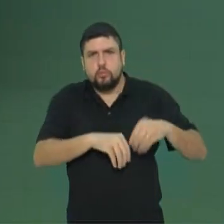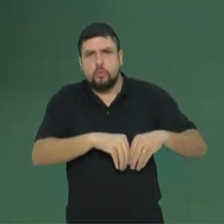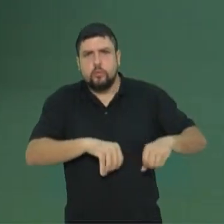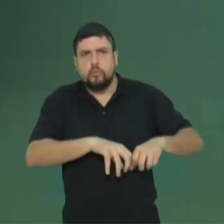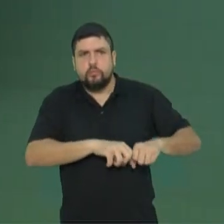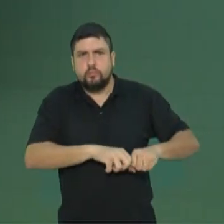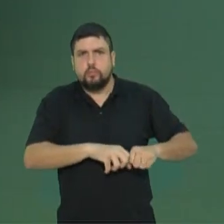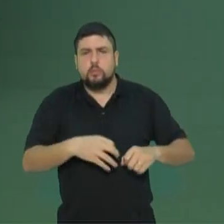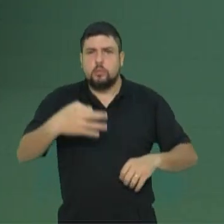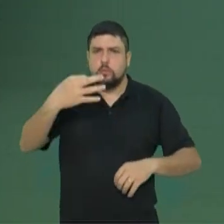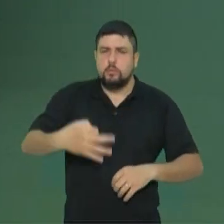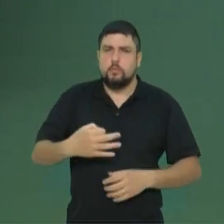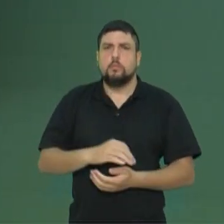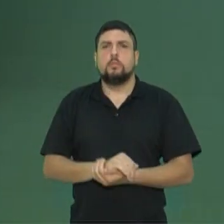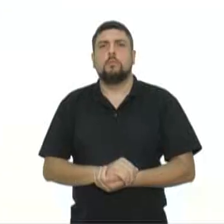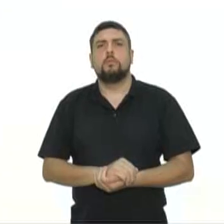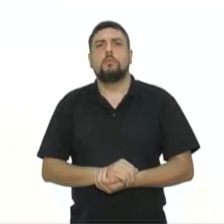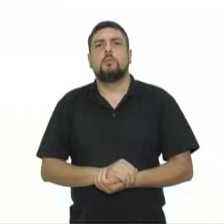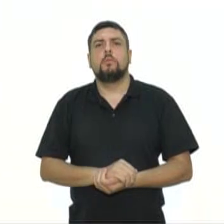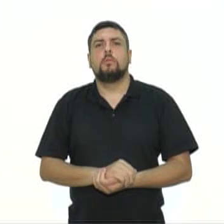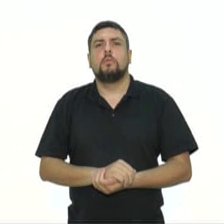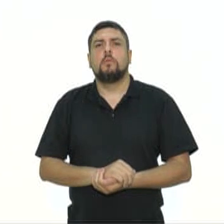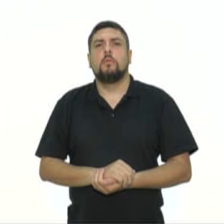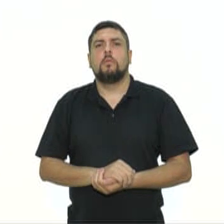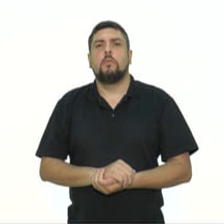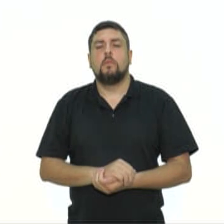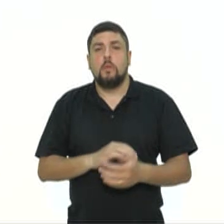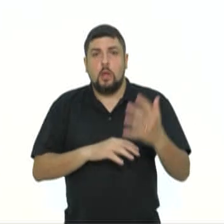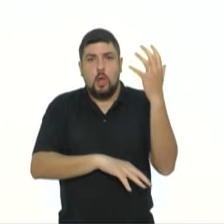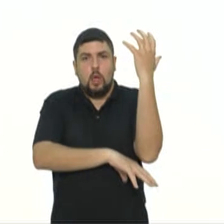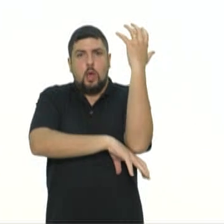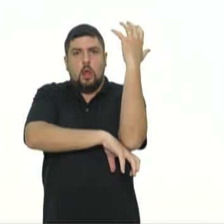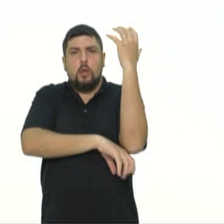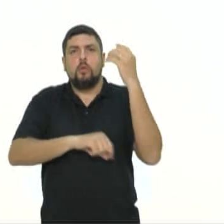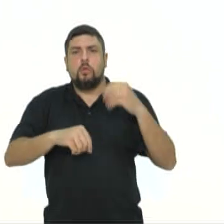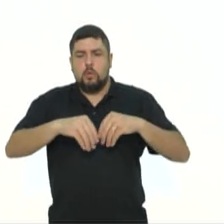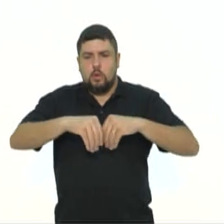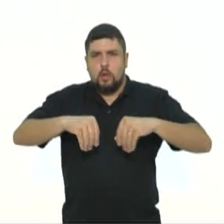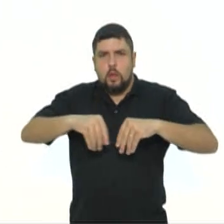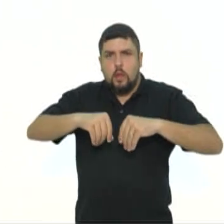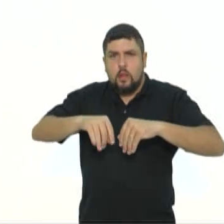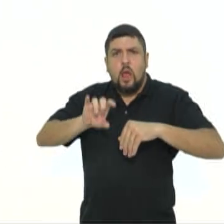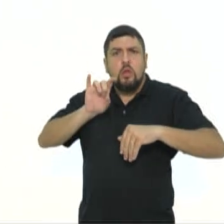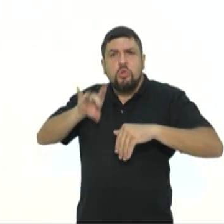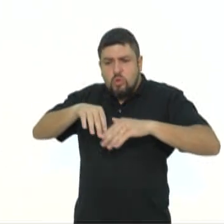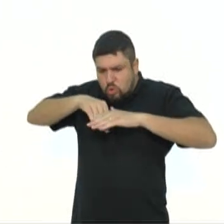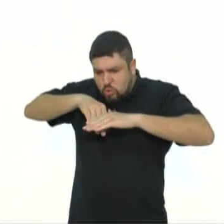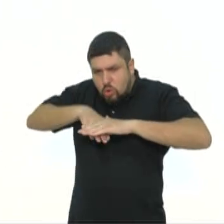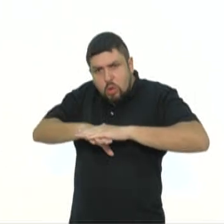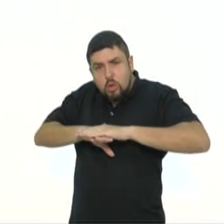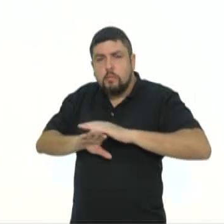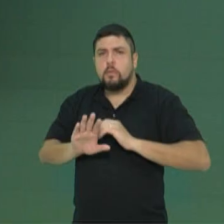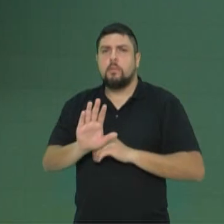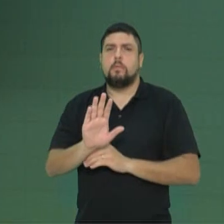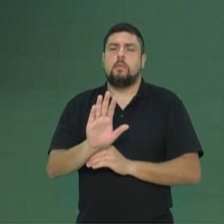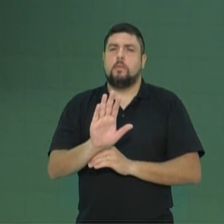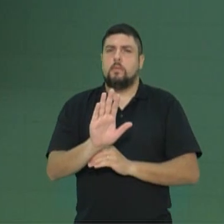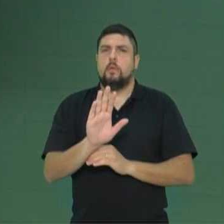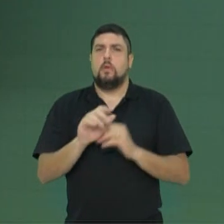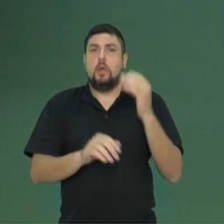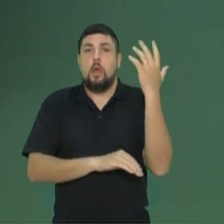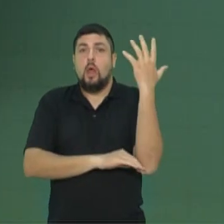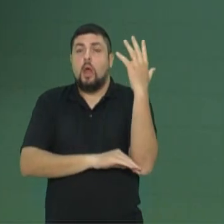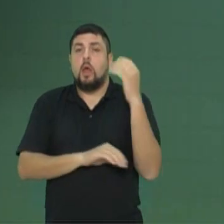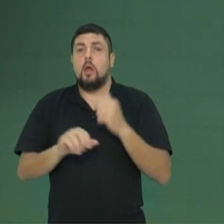Correta? A raiz é um órgão exclusivamente subterrâneo. Já pode parar por aqui. Já vimos o chaxinca, a raiz é aérea.